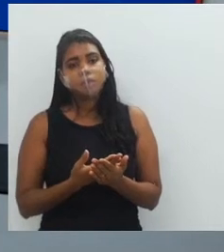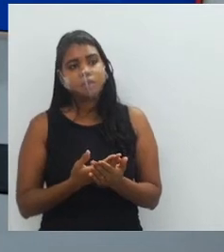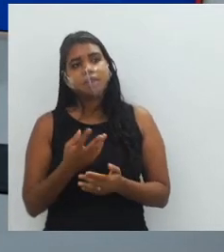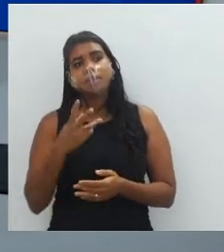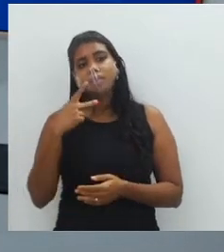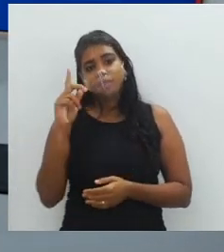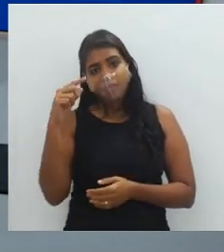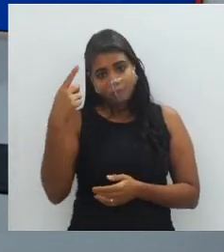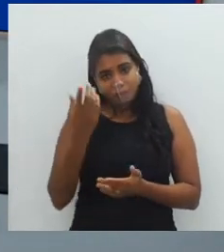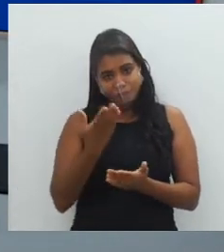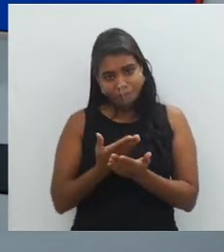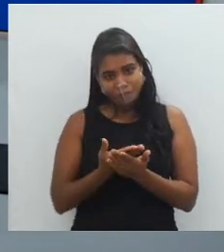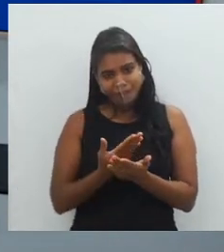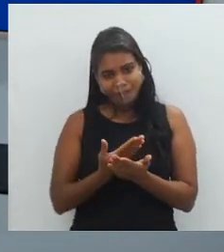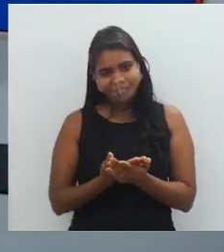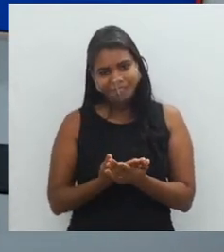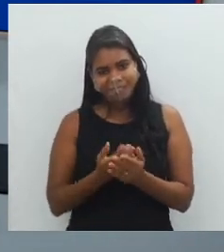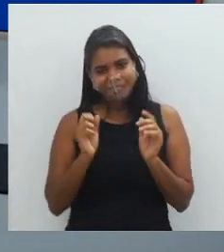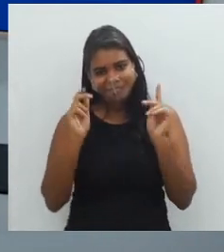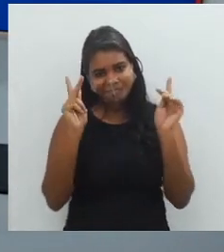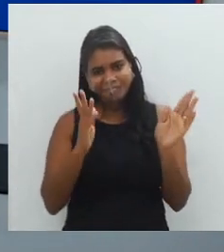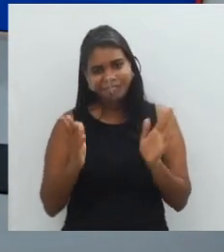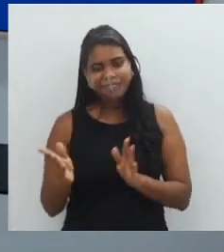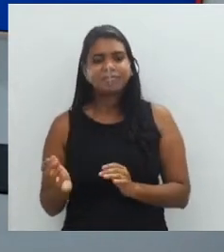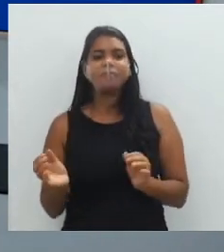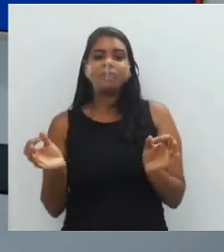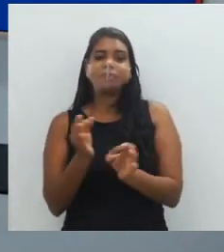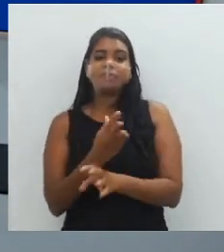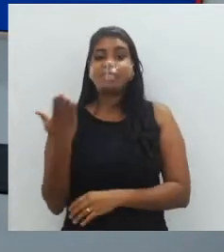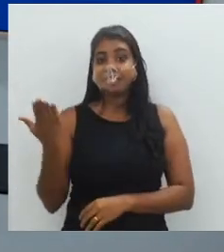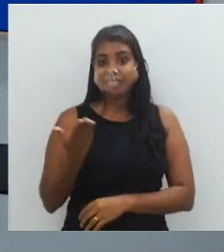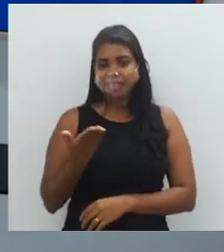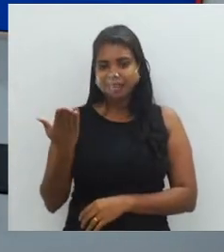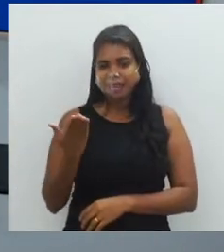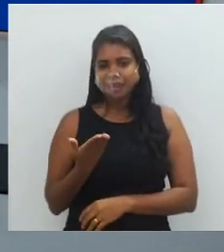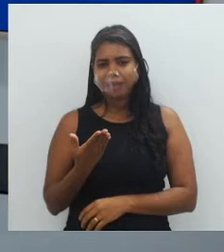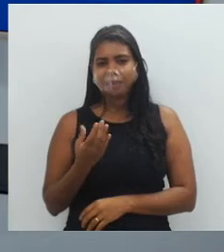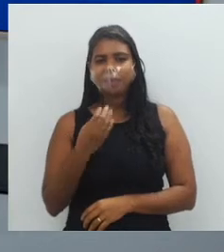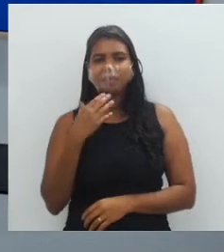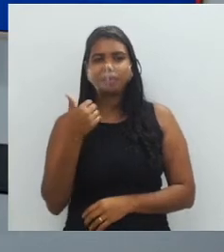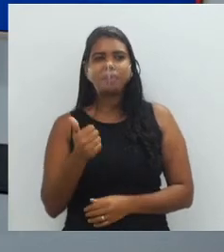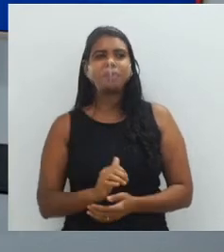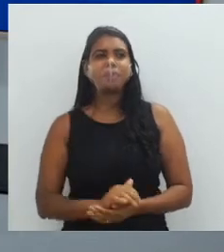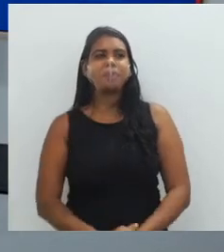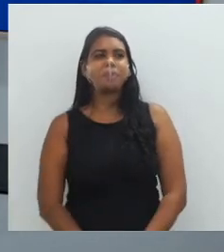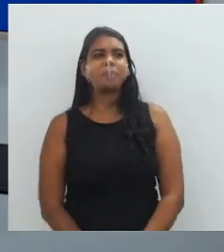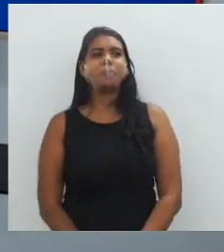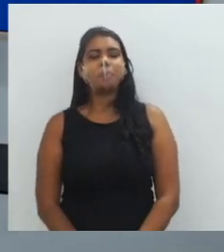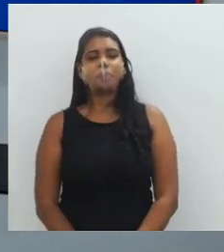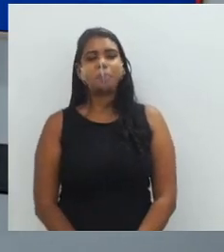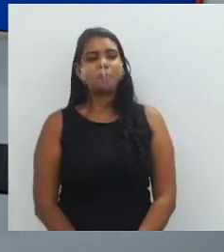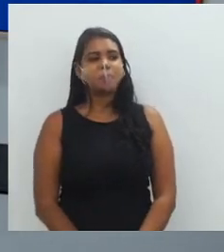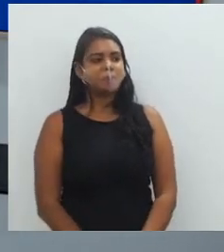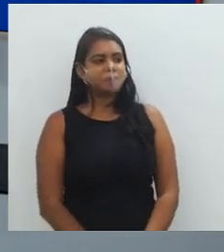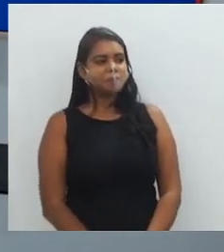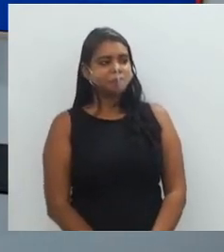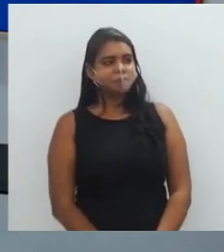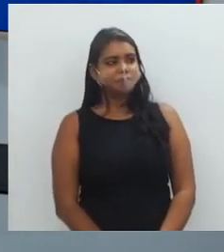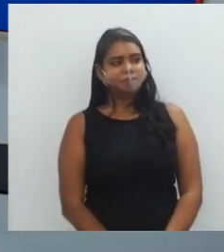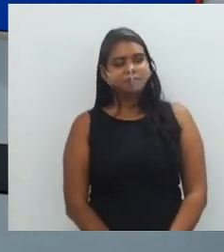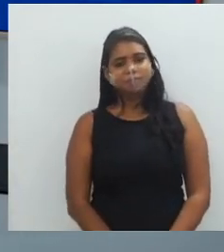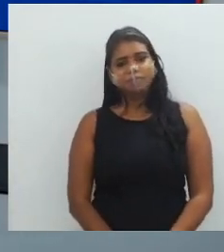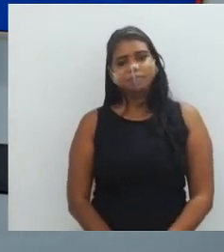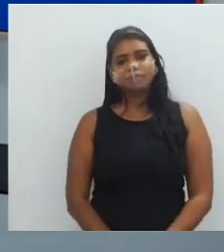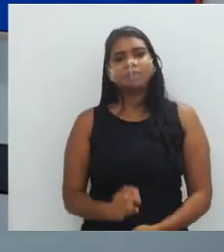texturas na próxima aula, que pra encerrar esse assunto de uma maneira bem legal. E aí, deixa eu olhar se tem